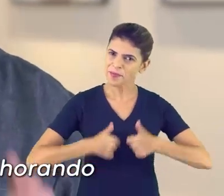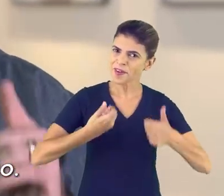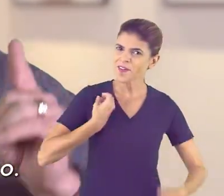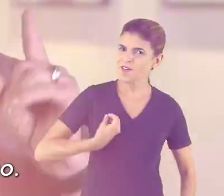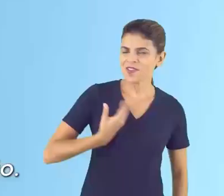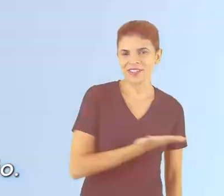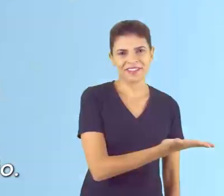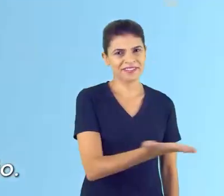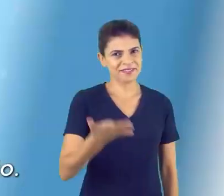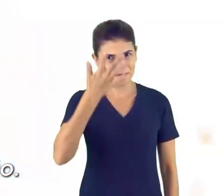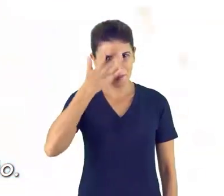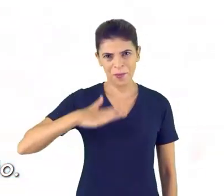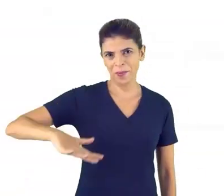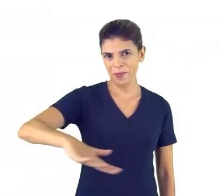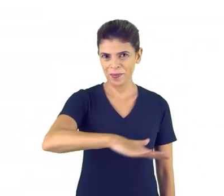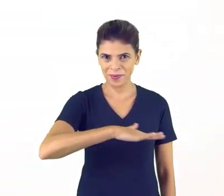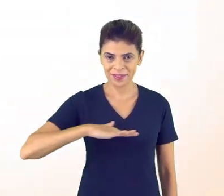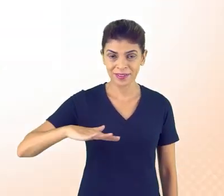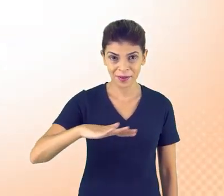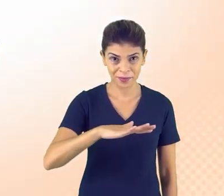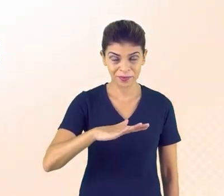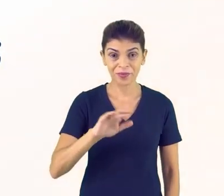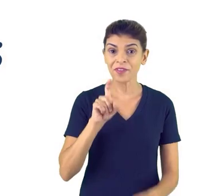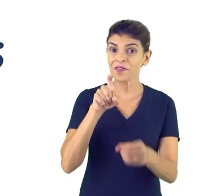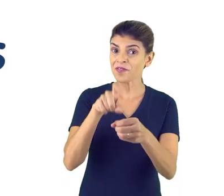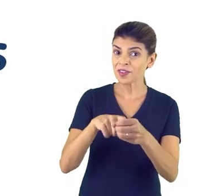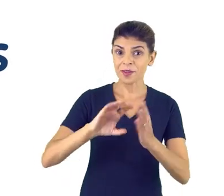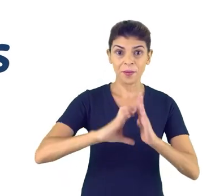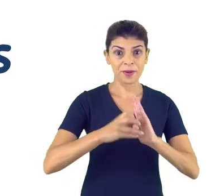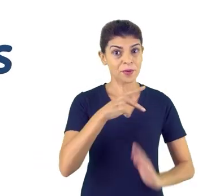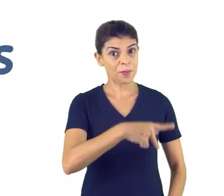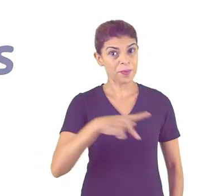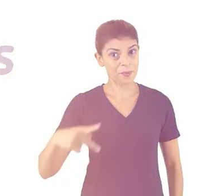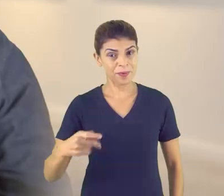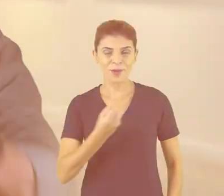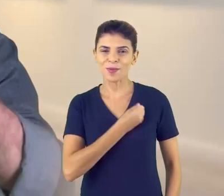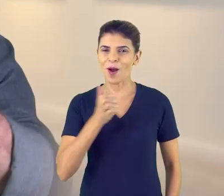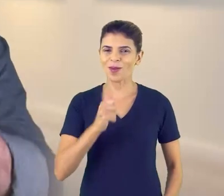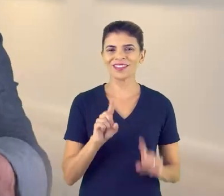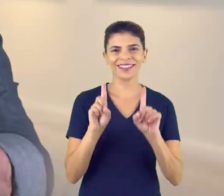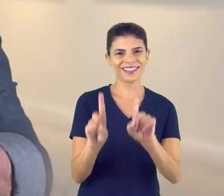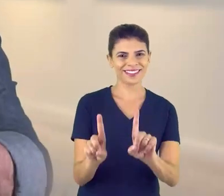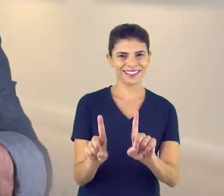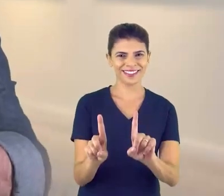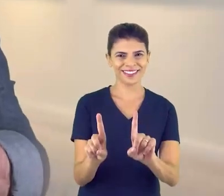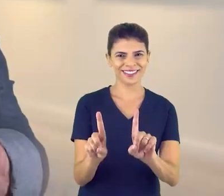melhorando a vida de toda a população. Felice ao PP, somos todos 11!